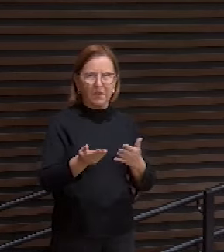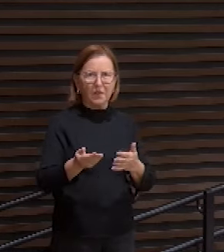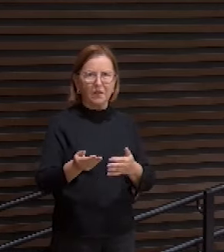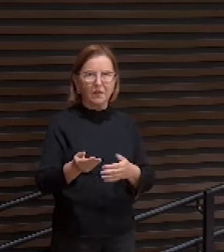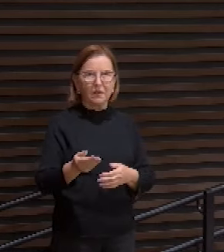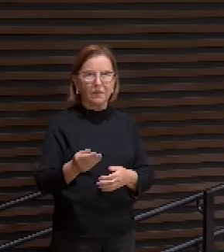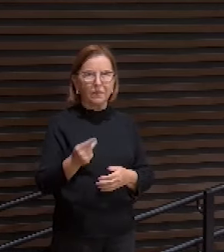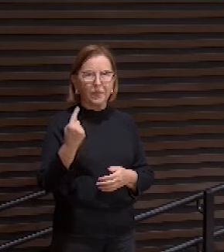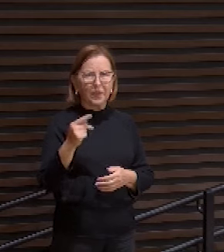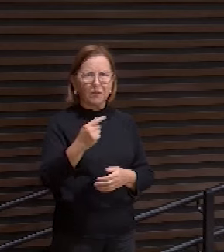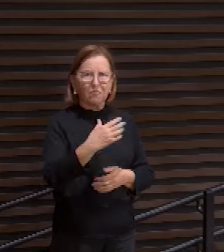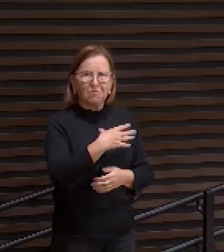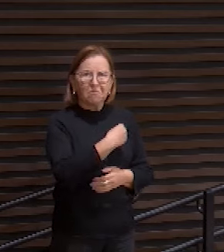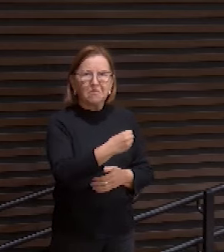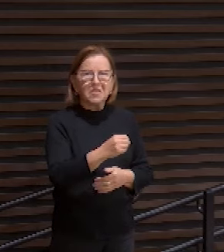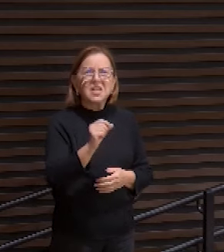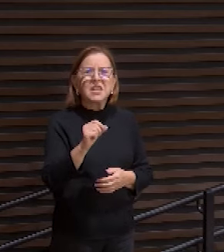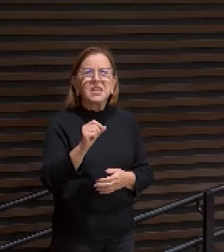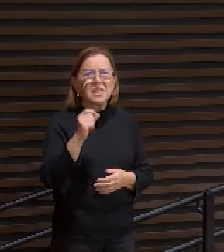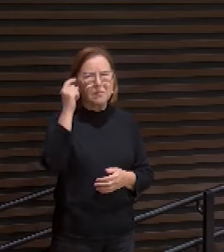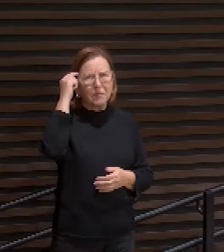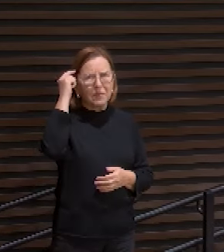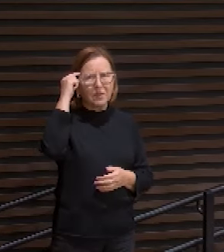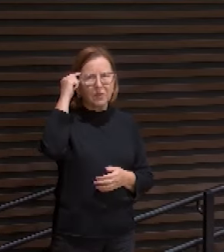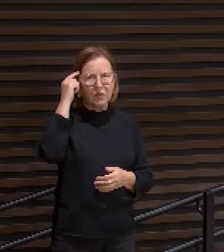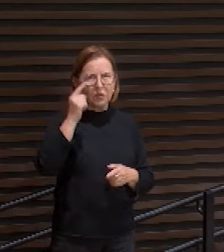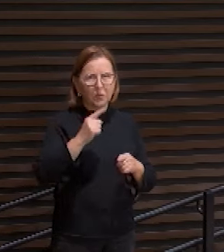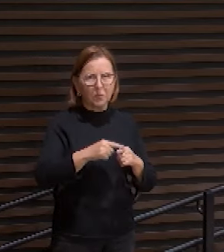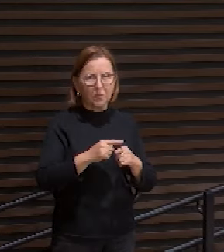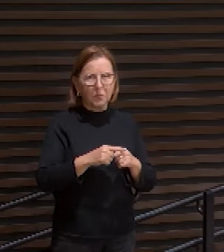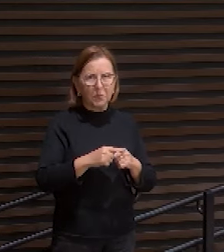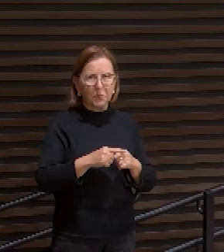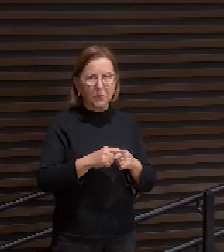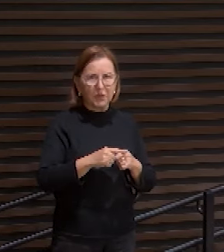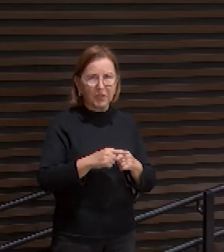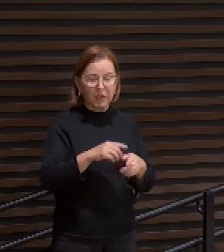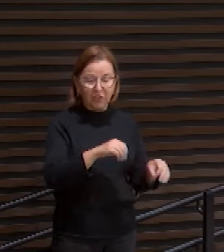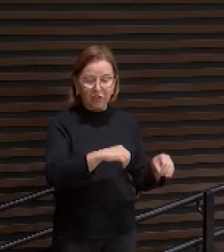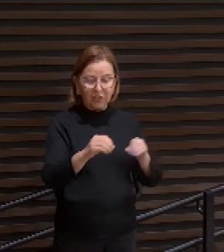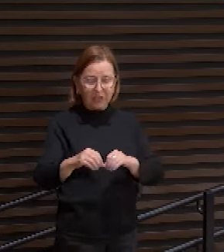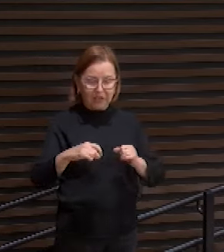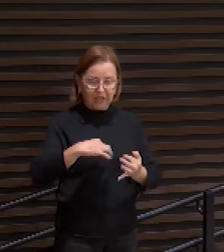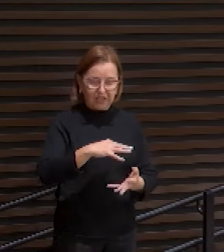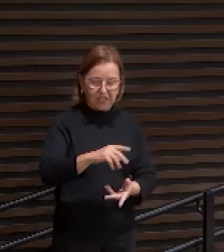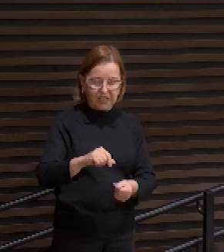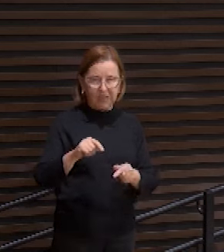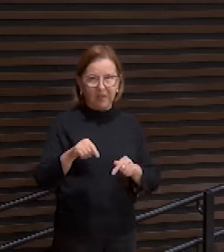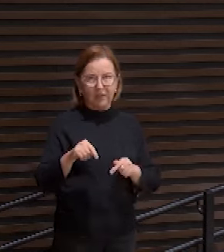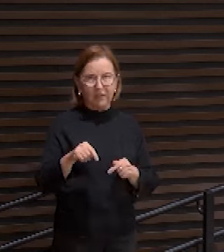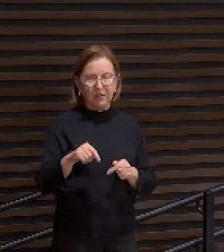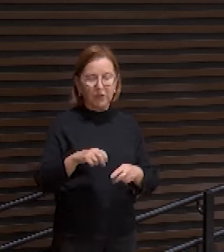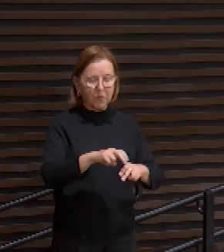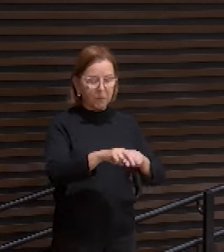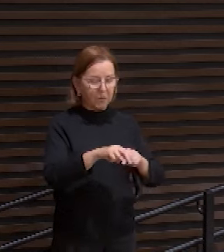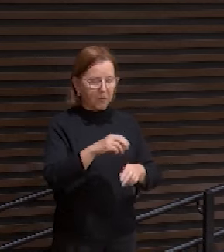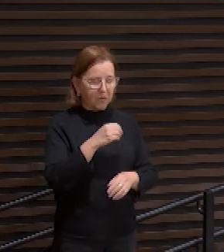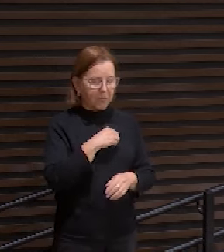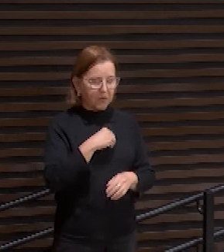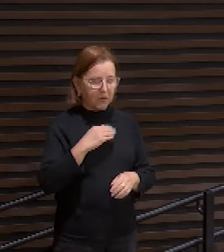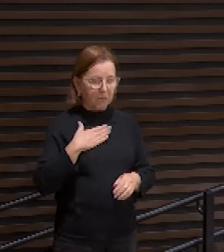dela cogitou. Por quanto foi cortado da terra dos viventes, por causa da transgressão do meu povo, foi ele ferido.